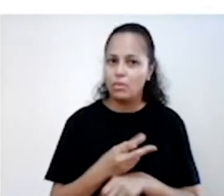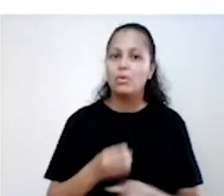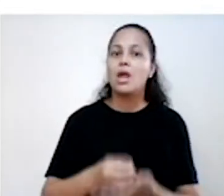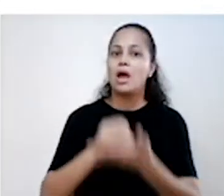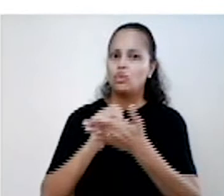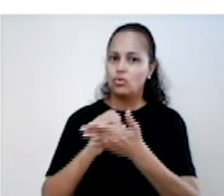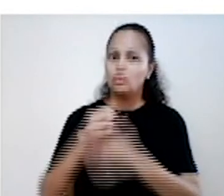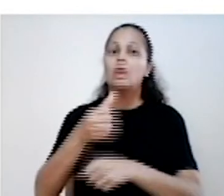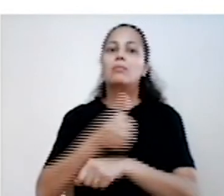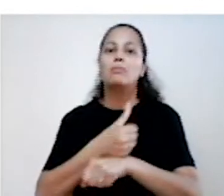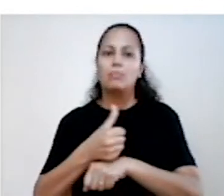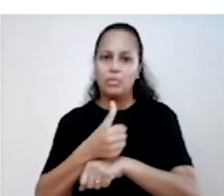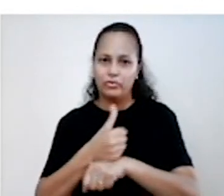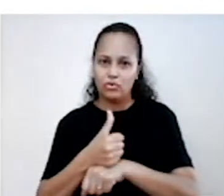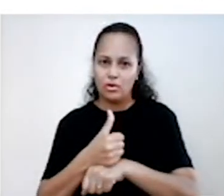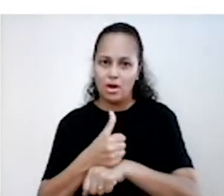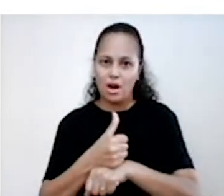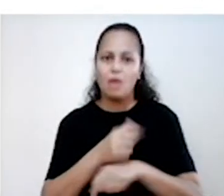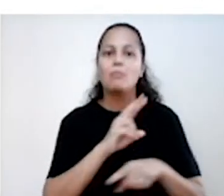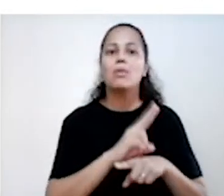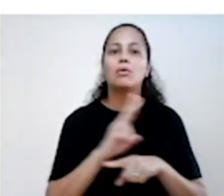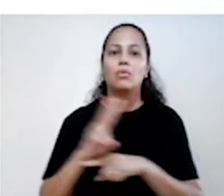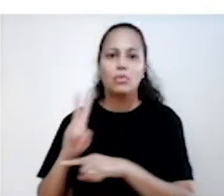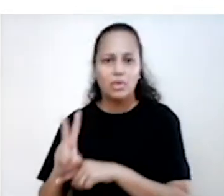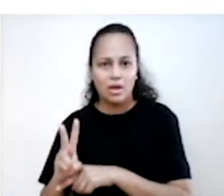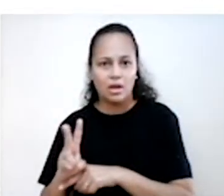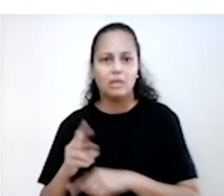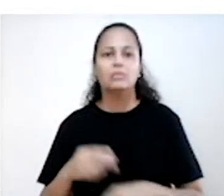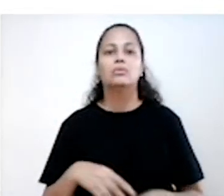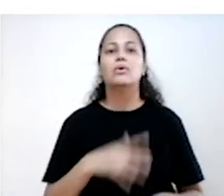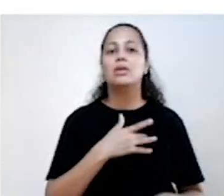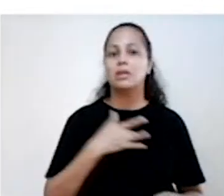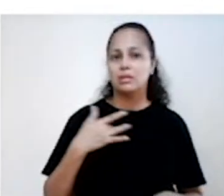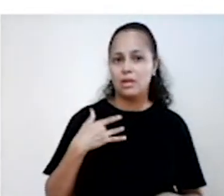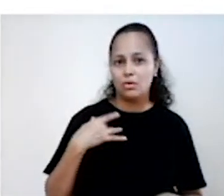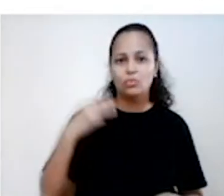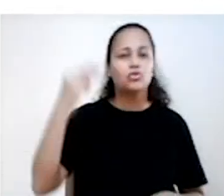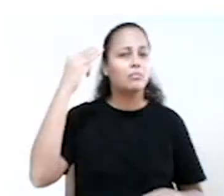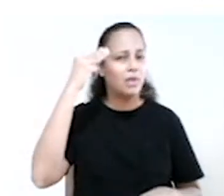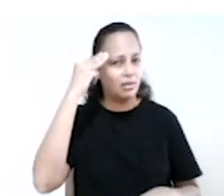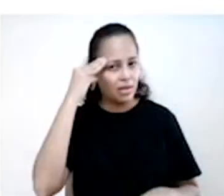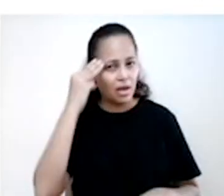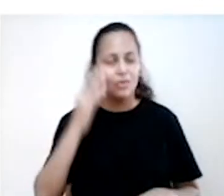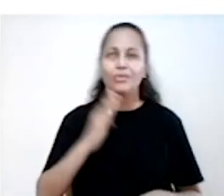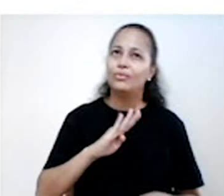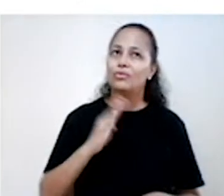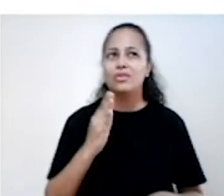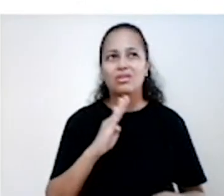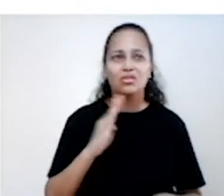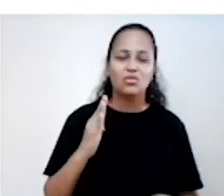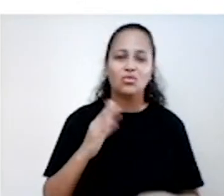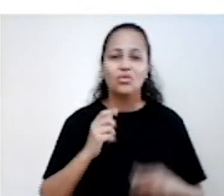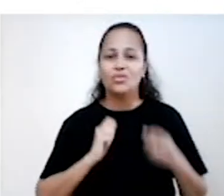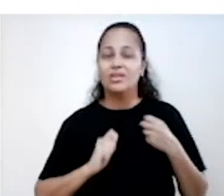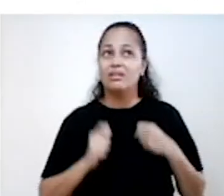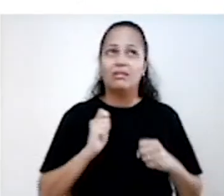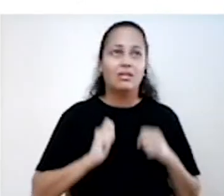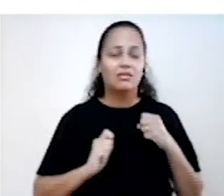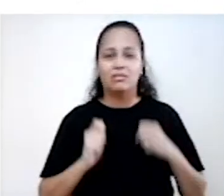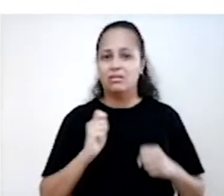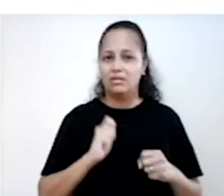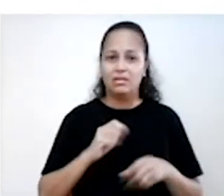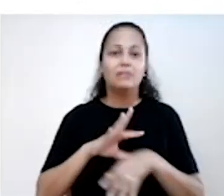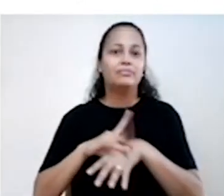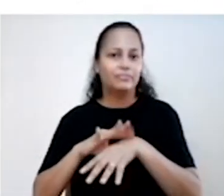para o seu cuidado da saúde mental Assim como nos transtornos da ansiedade patológica